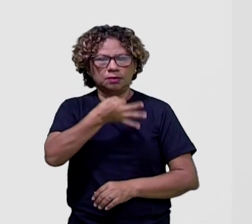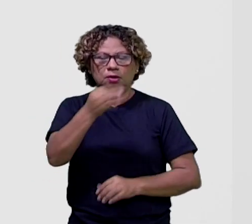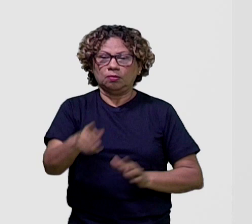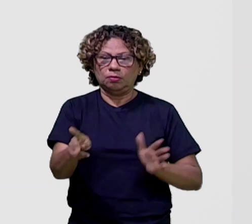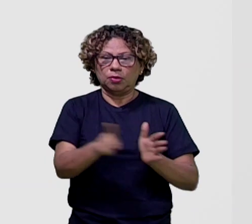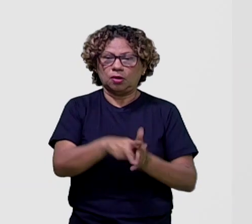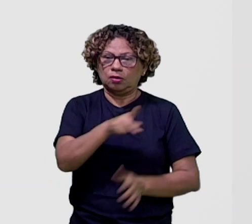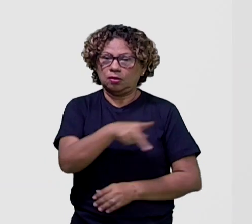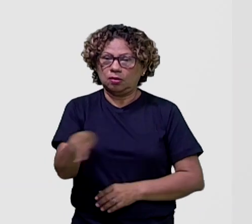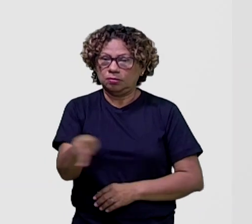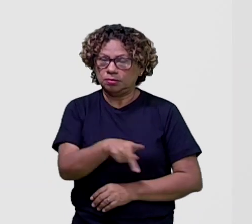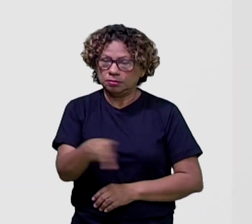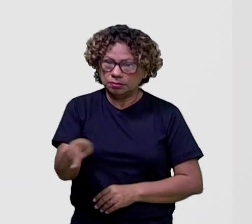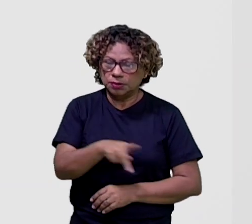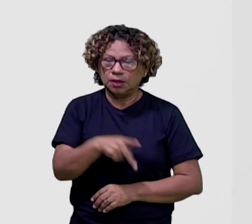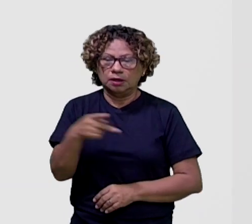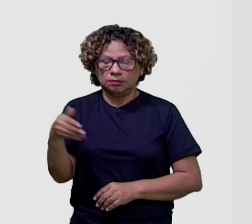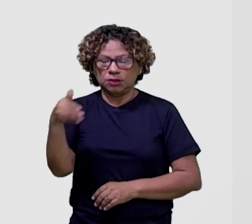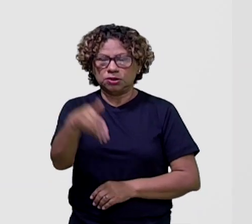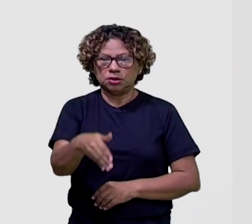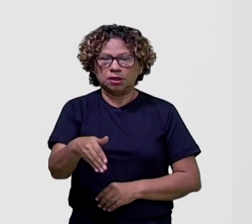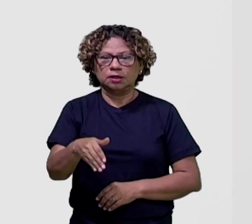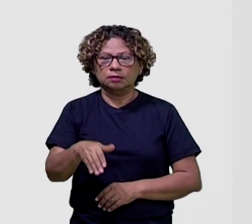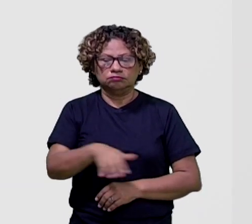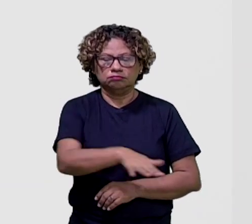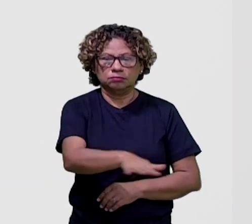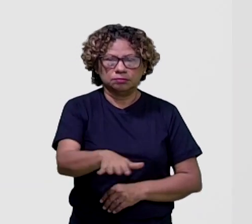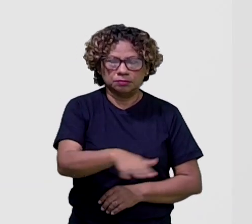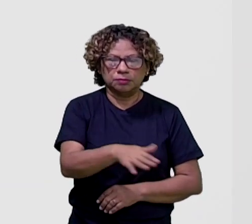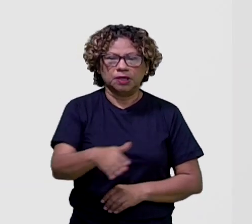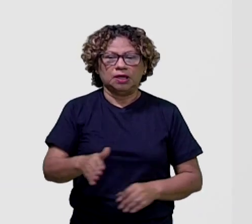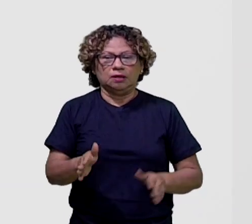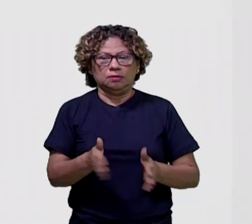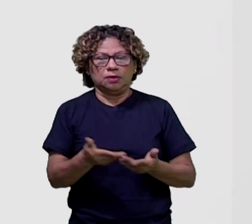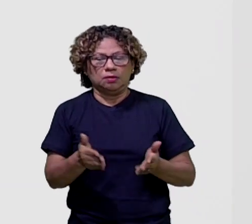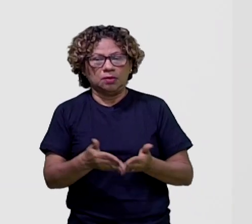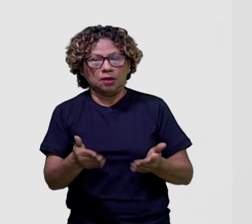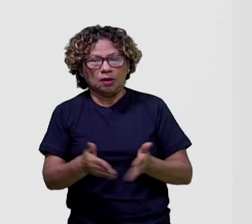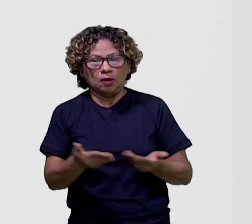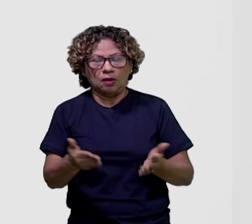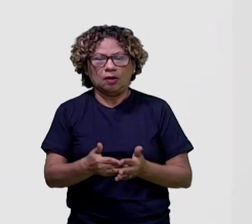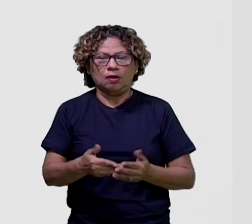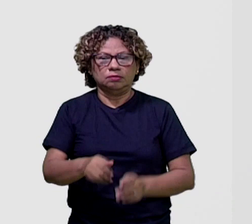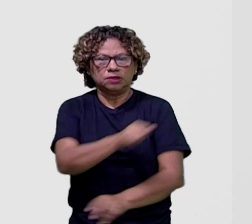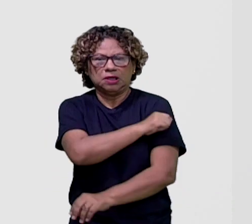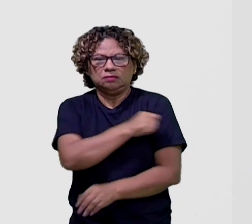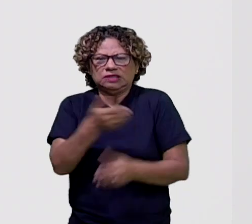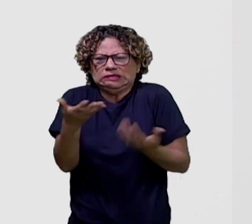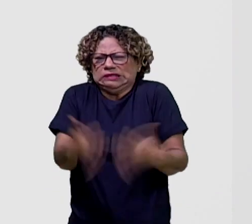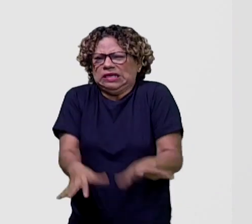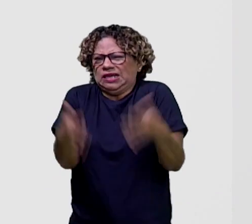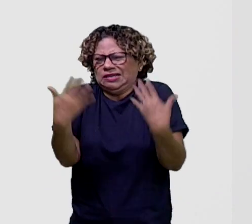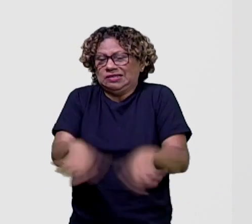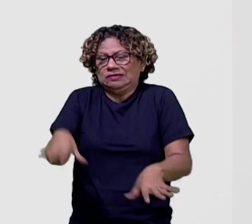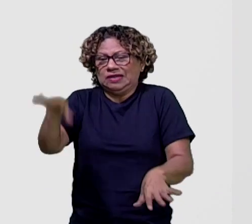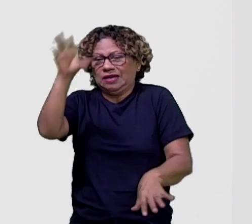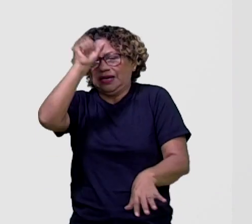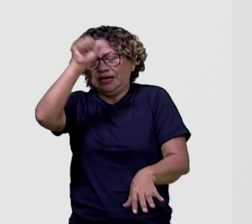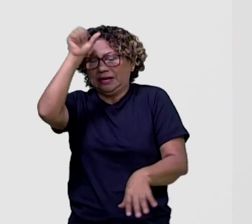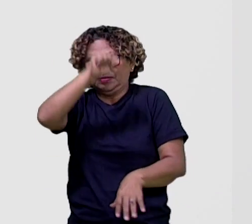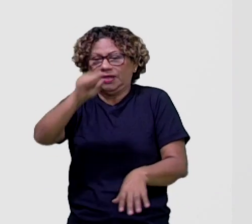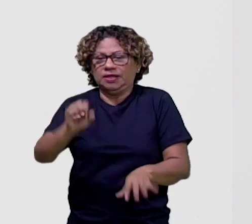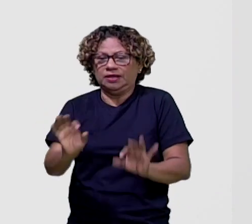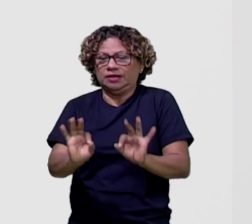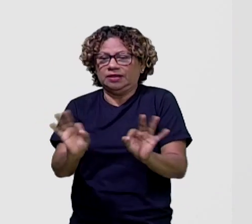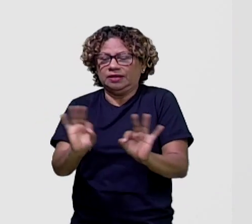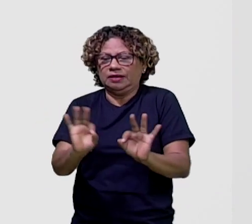que chega a uma escola de um bairro pobre. Os alunos se mostram rebeldes e sem vontade de aprender e há entre eles uma